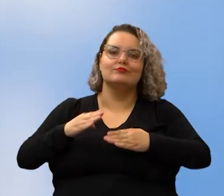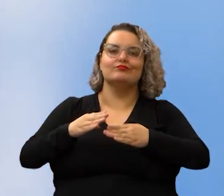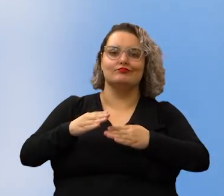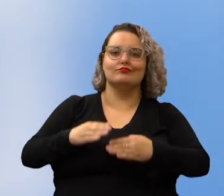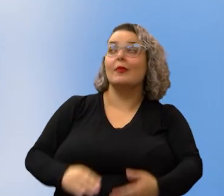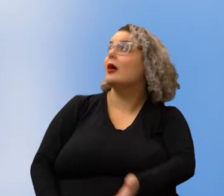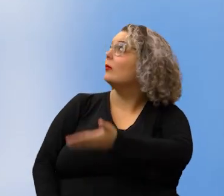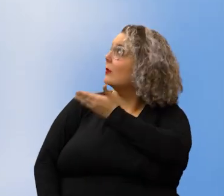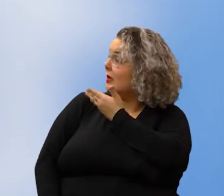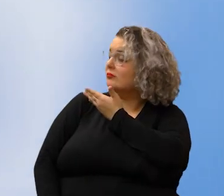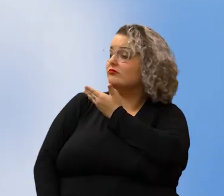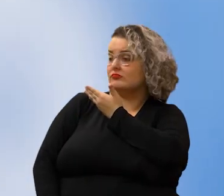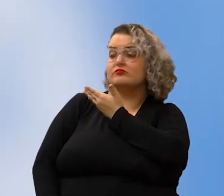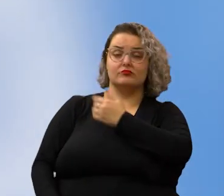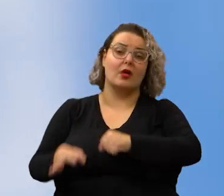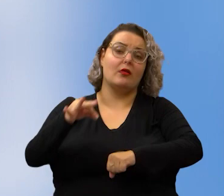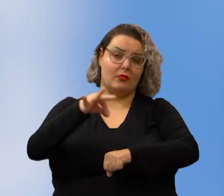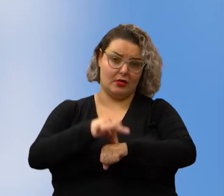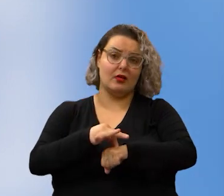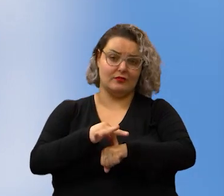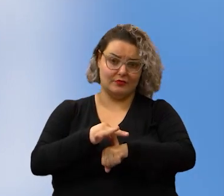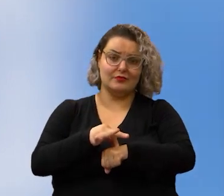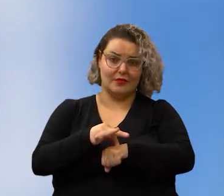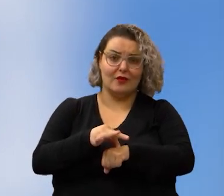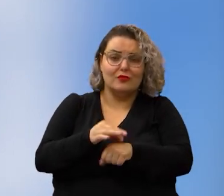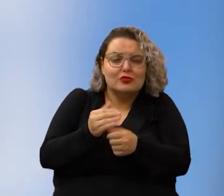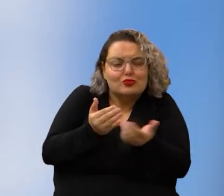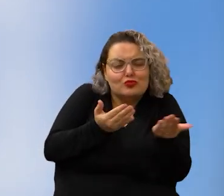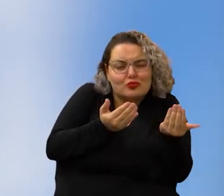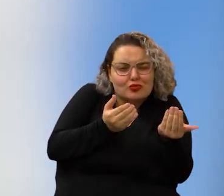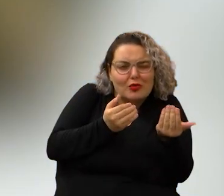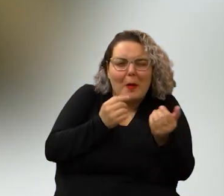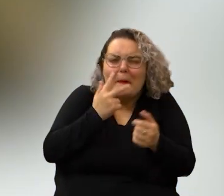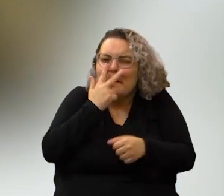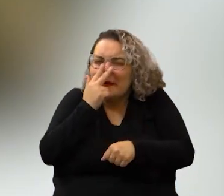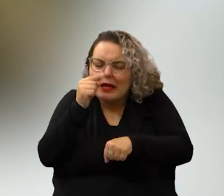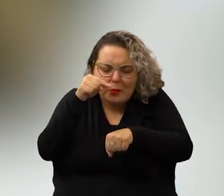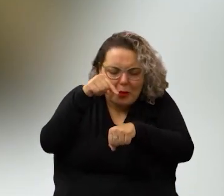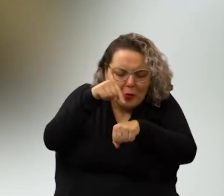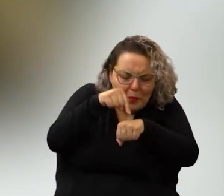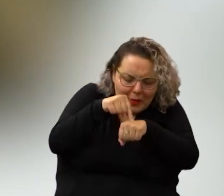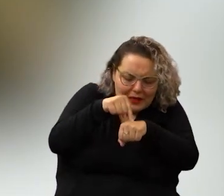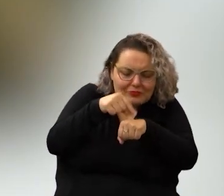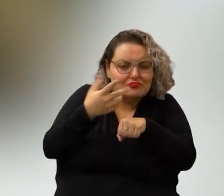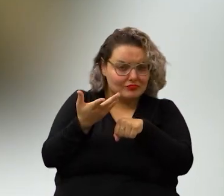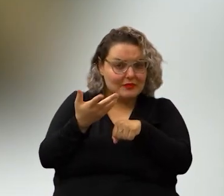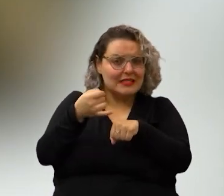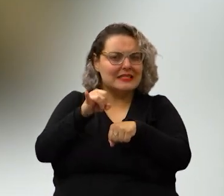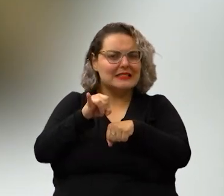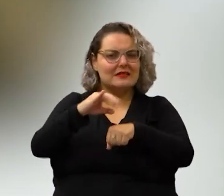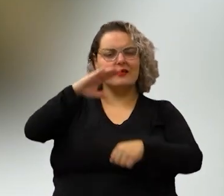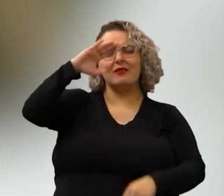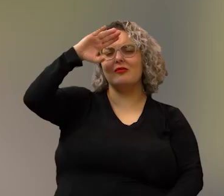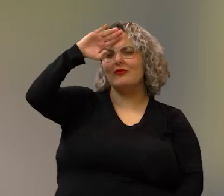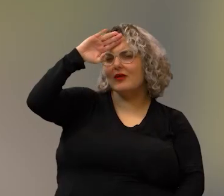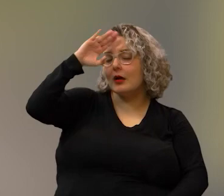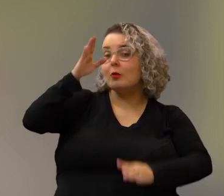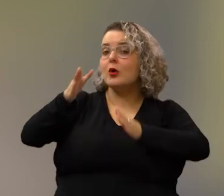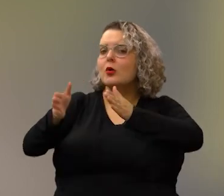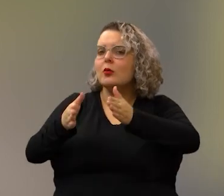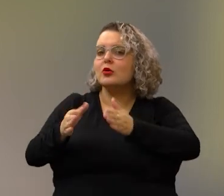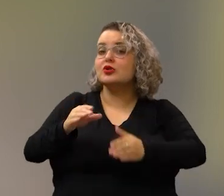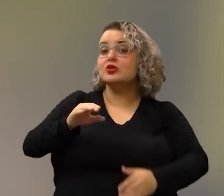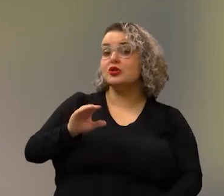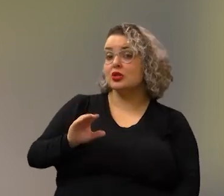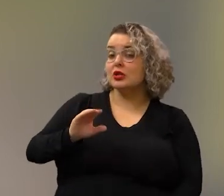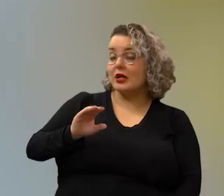Esse é o Mequeen, é a fase jovem do carrapato estrela, se confundir com uma pontinha, uma pintinha na pele. Se a pessoa tiver febre